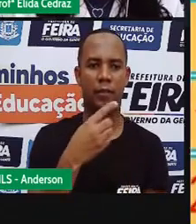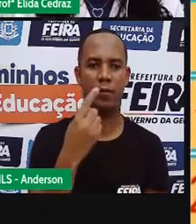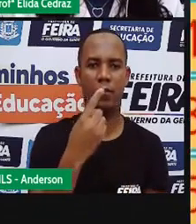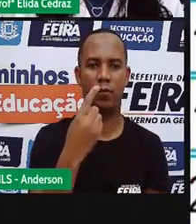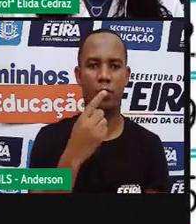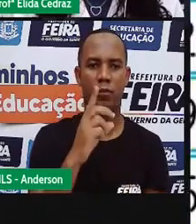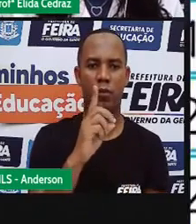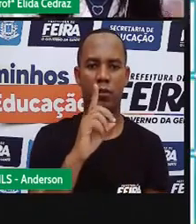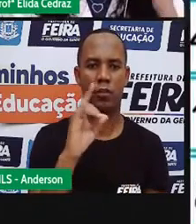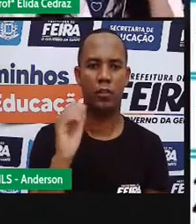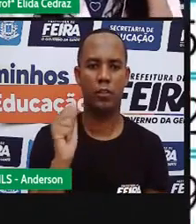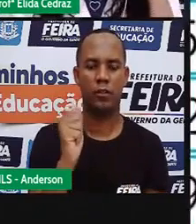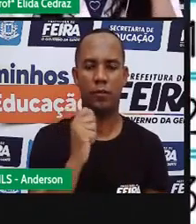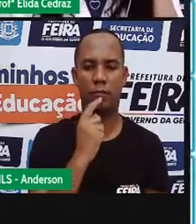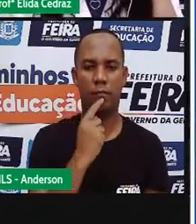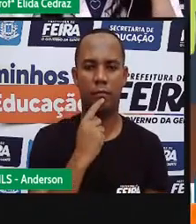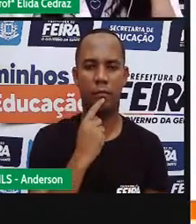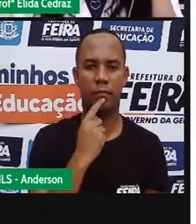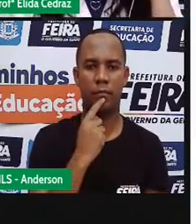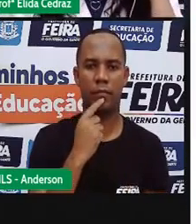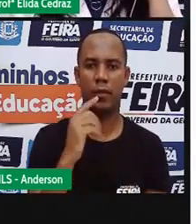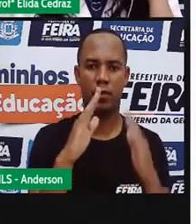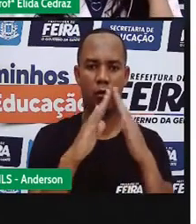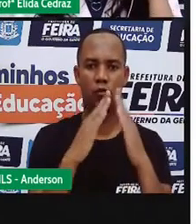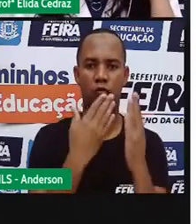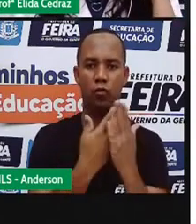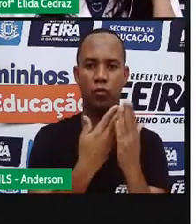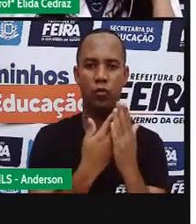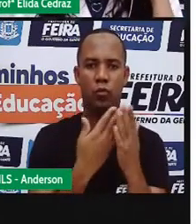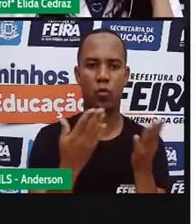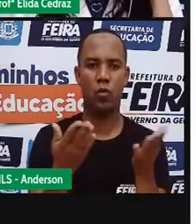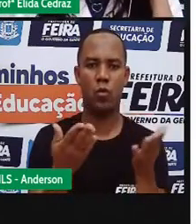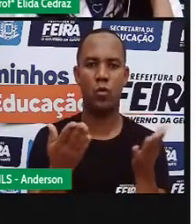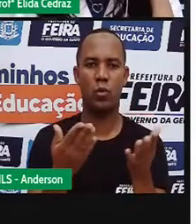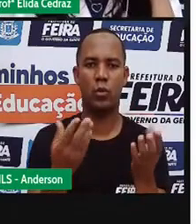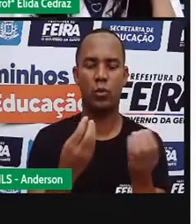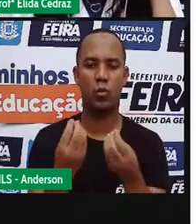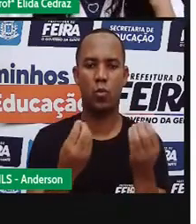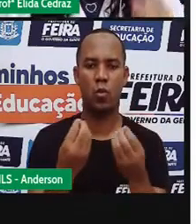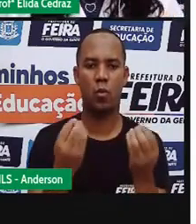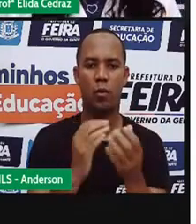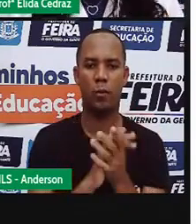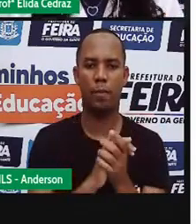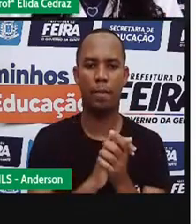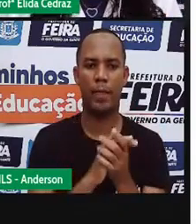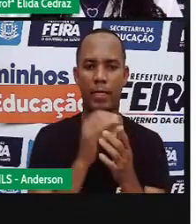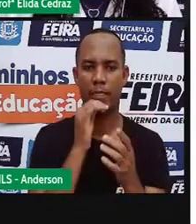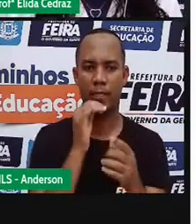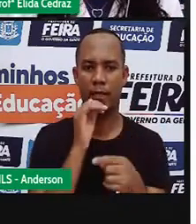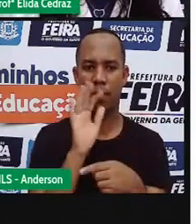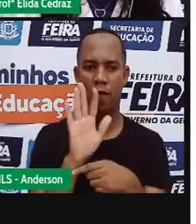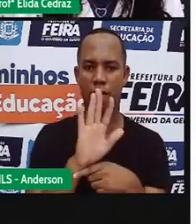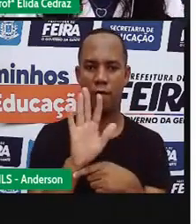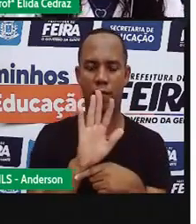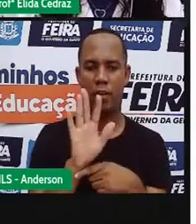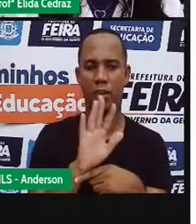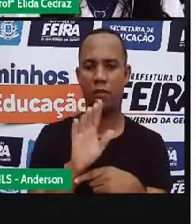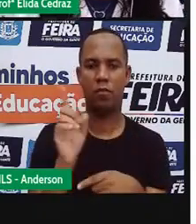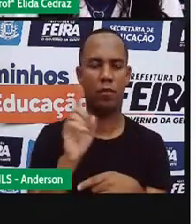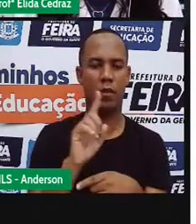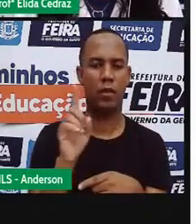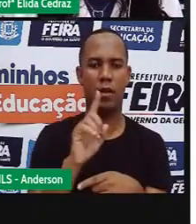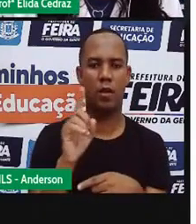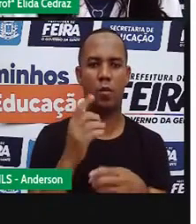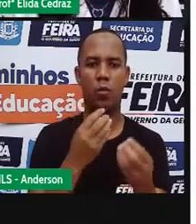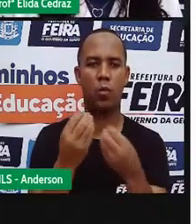lá? Segue a aula de hoje, a gente vai começar com um desafio. Não vou passar um vídeo, não vou passar uma história, mas